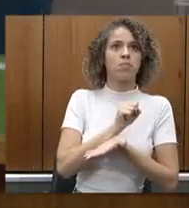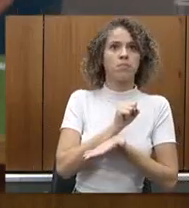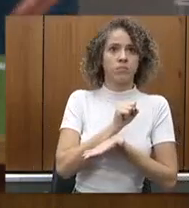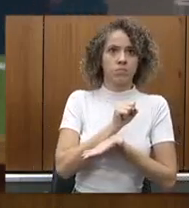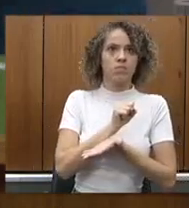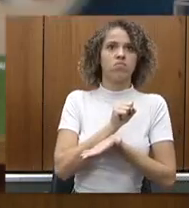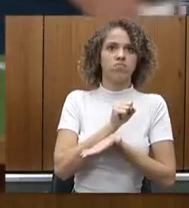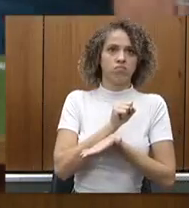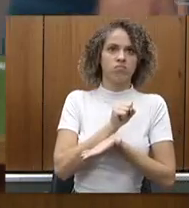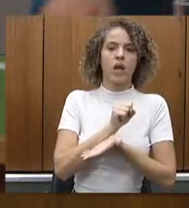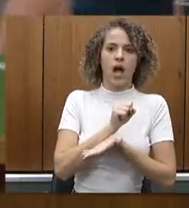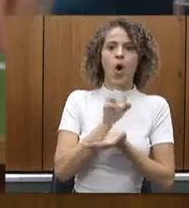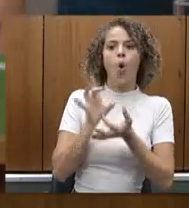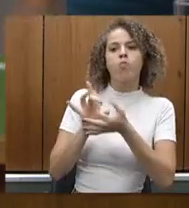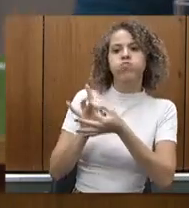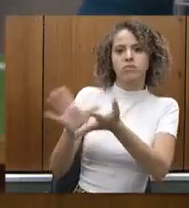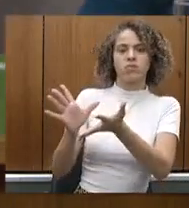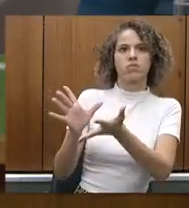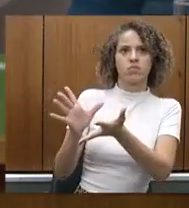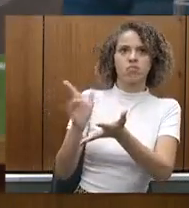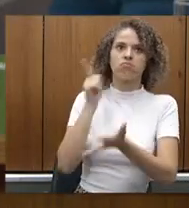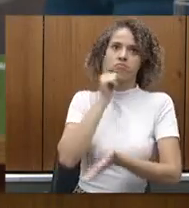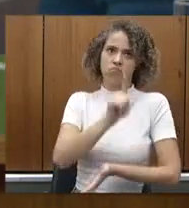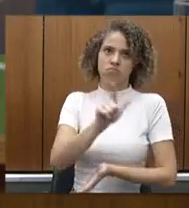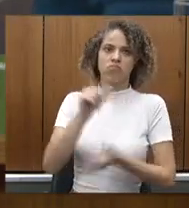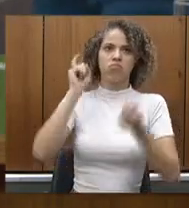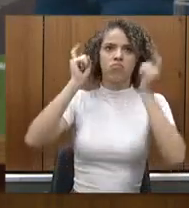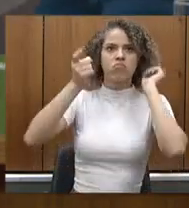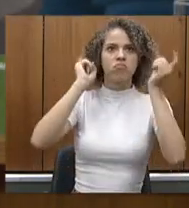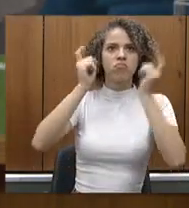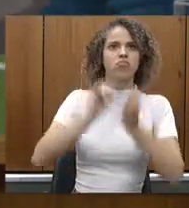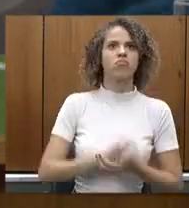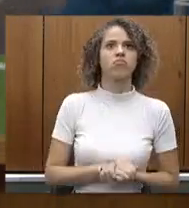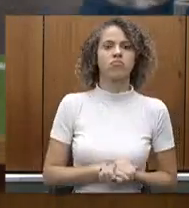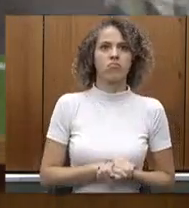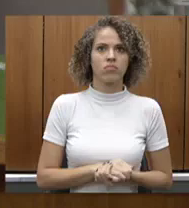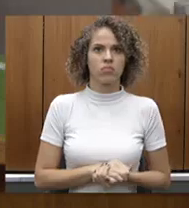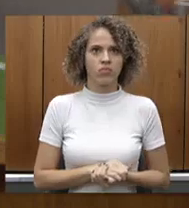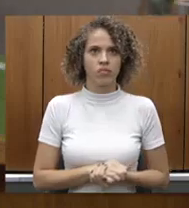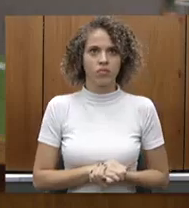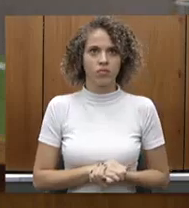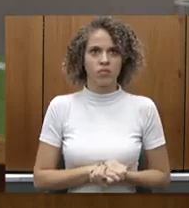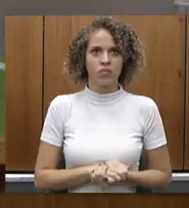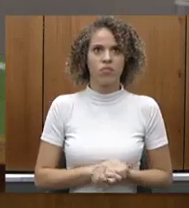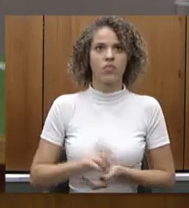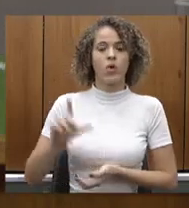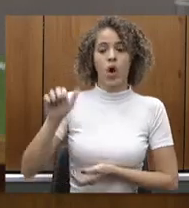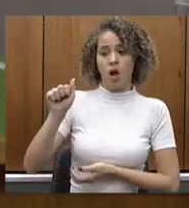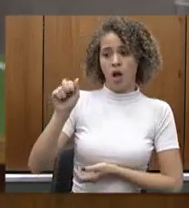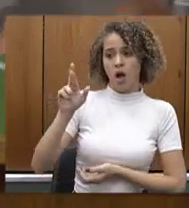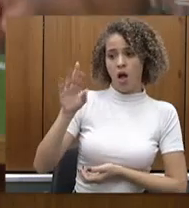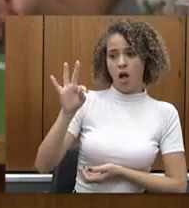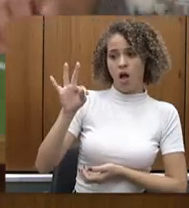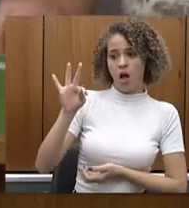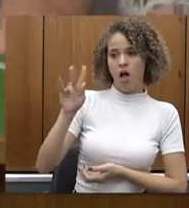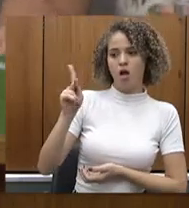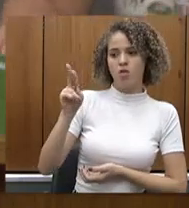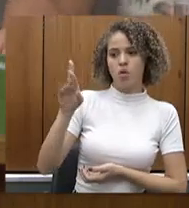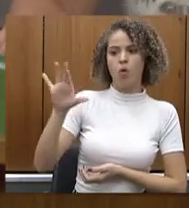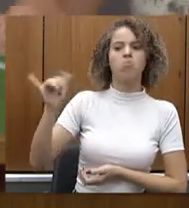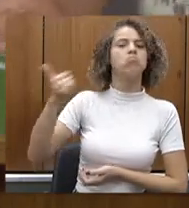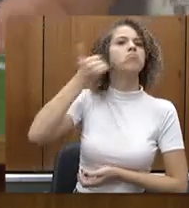de alta complexidade estamos fizemos essa reunião o Arthur me ligou falou que estava tentando lá